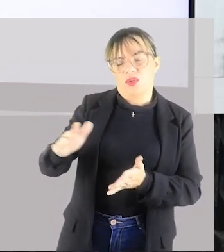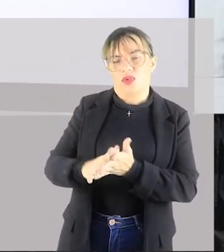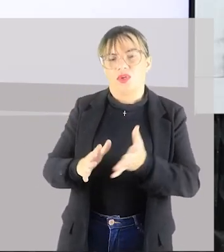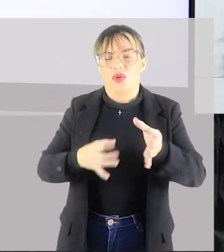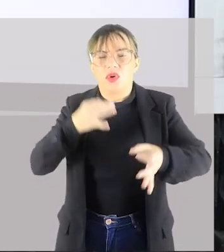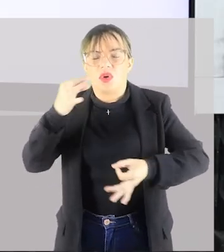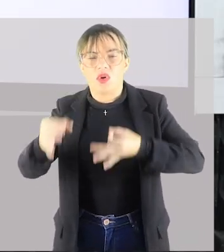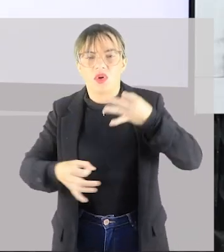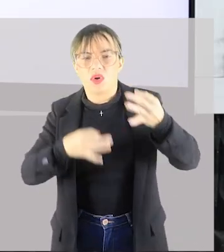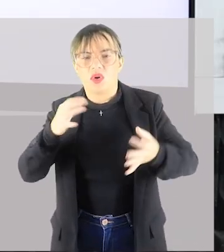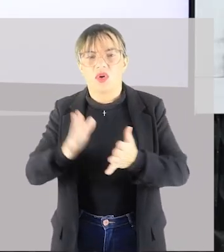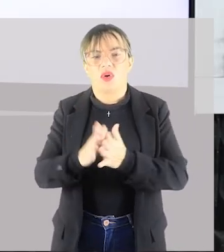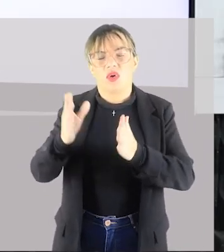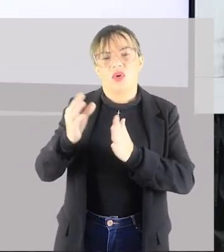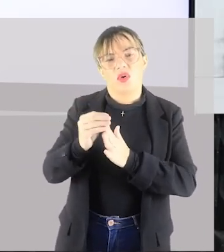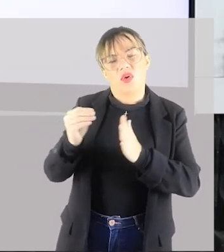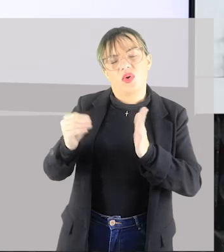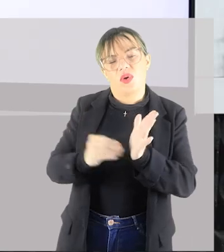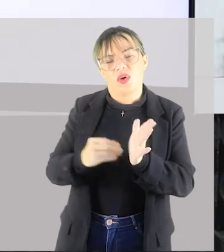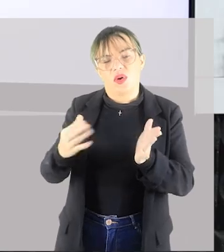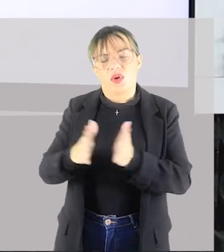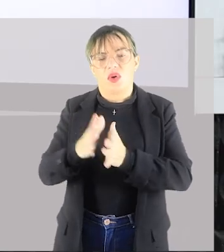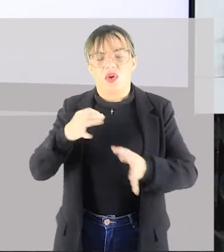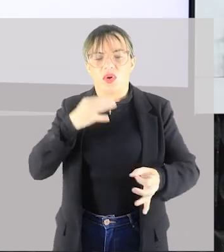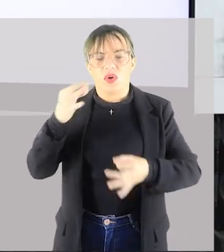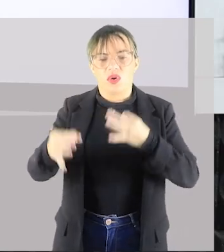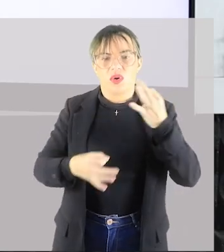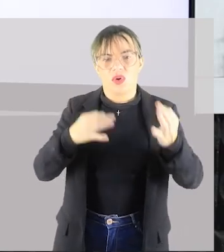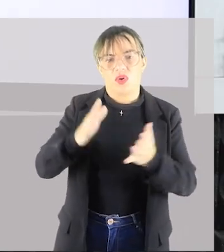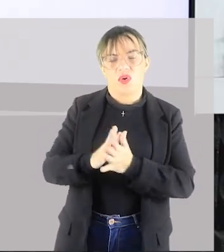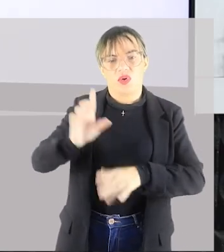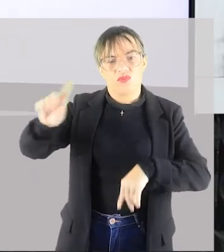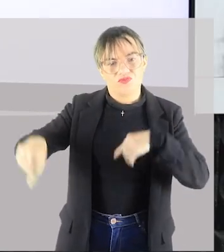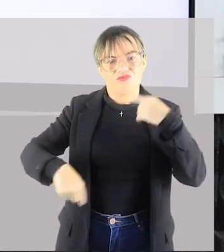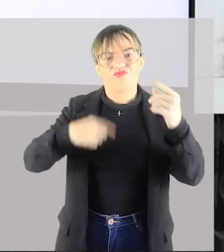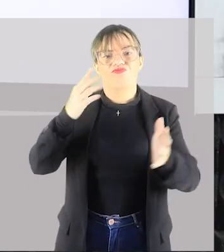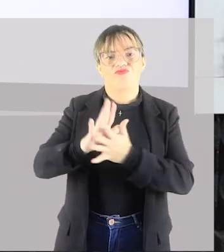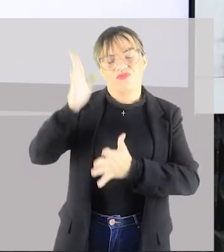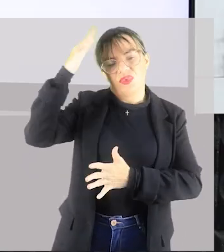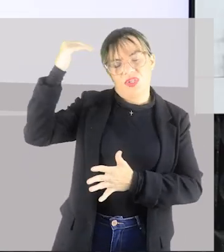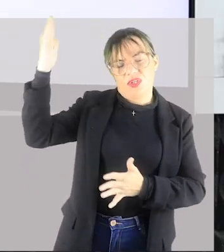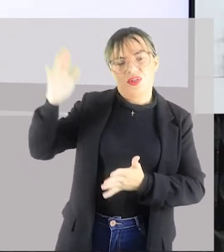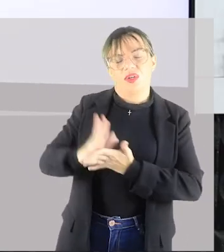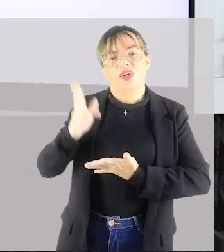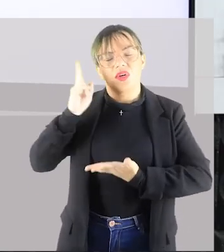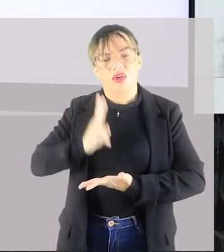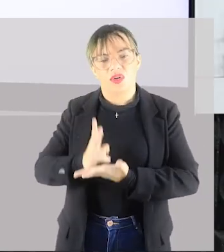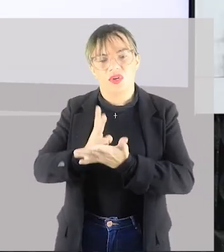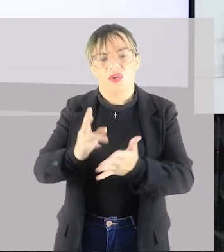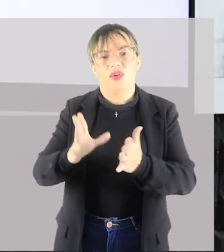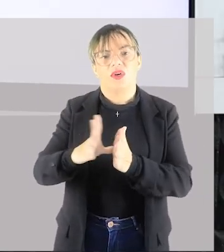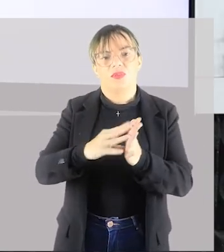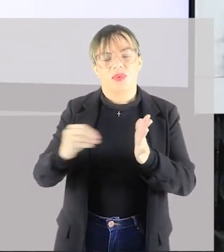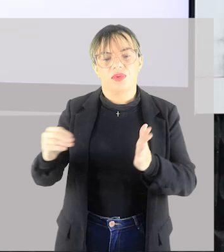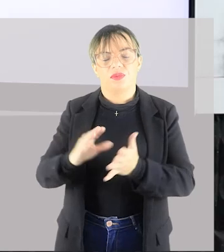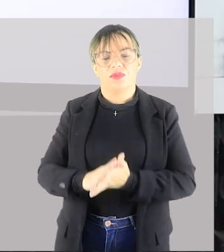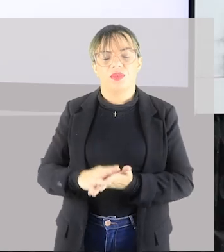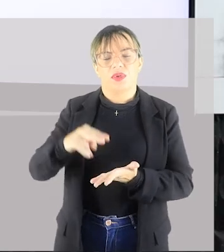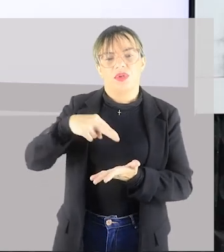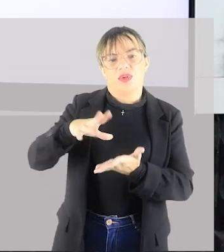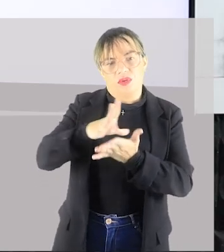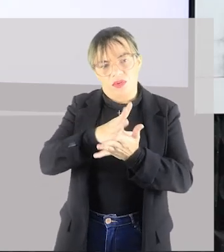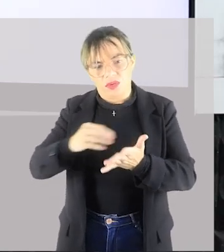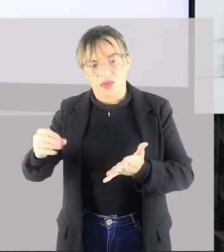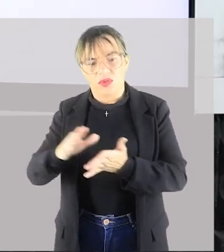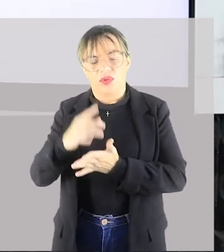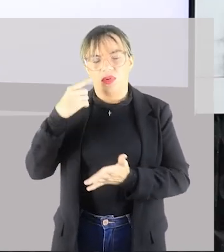crítica de conteúdo, mas como ela vem com a fonte do sucesso, ela segue sendo reproduzida. Ela deixa